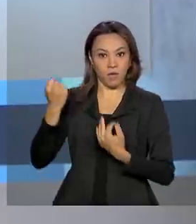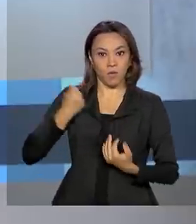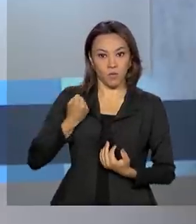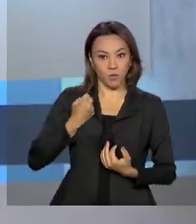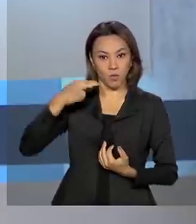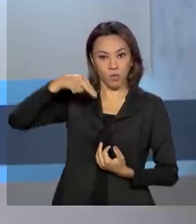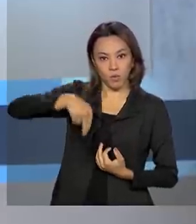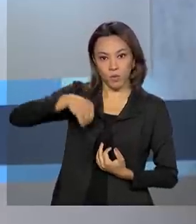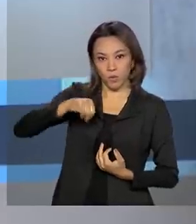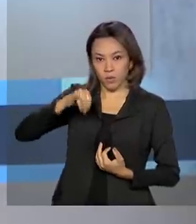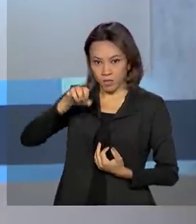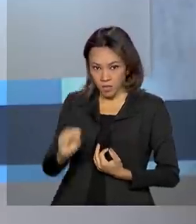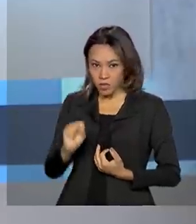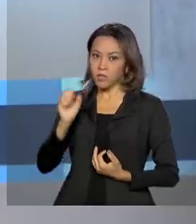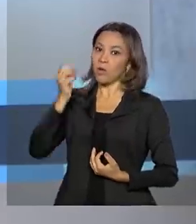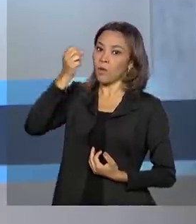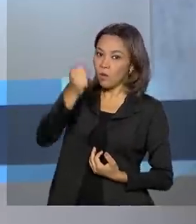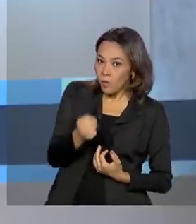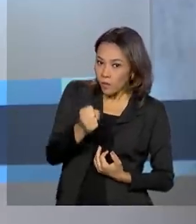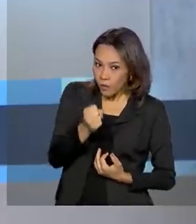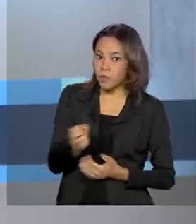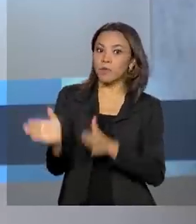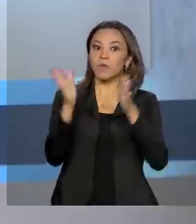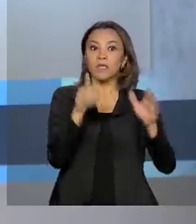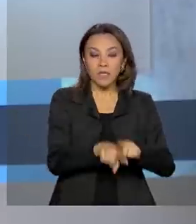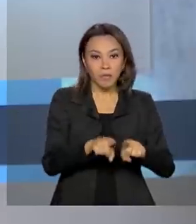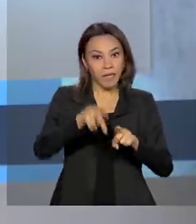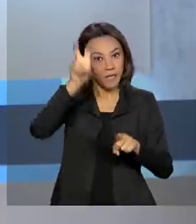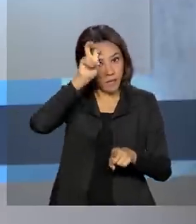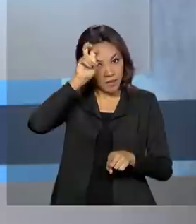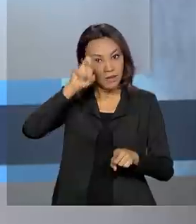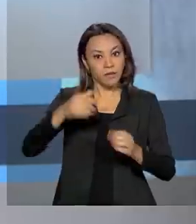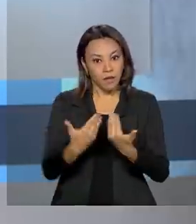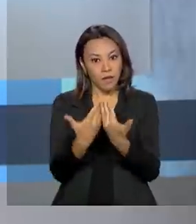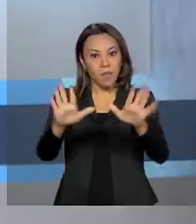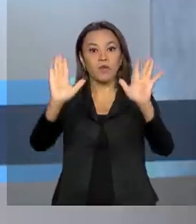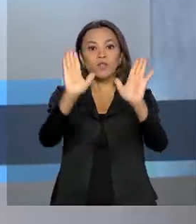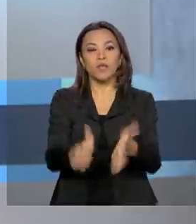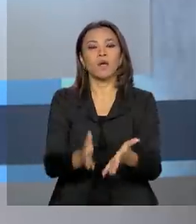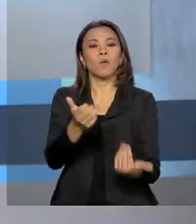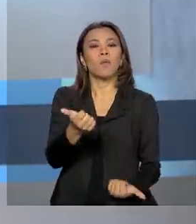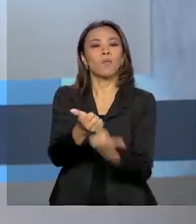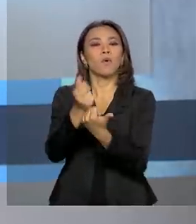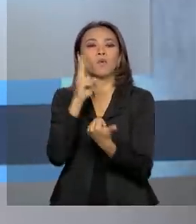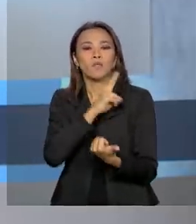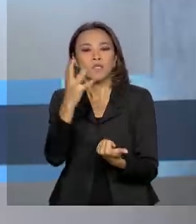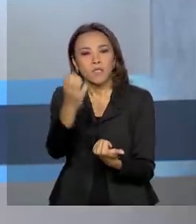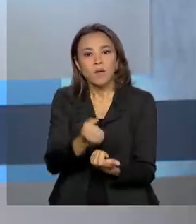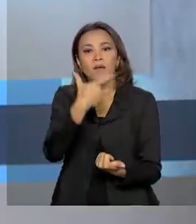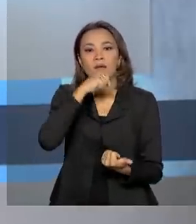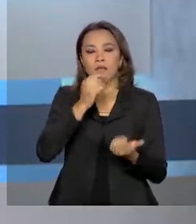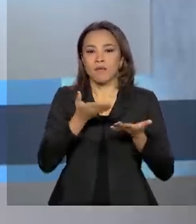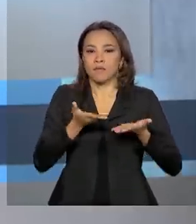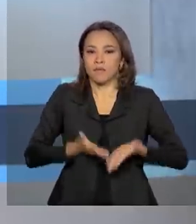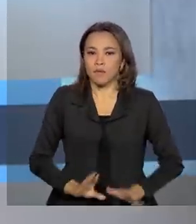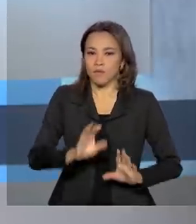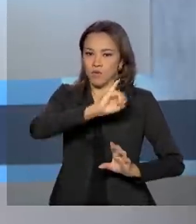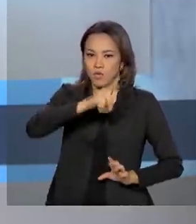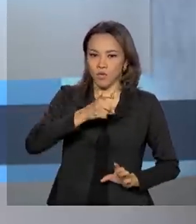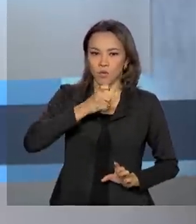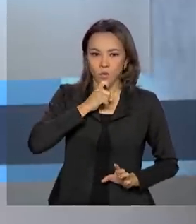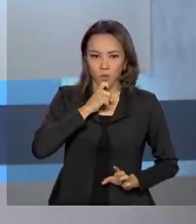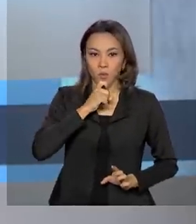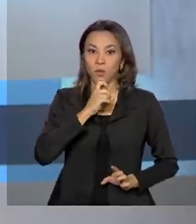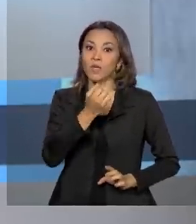Também nesta quinta está liberado o saque em dinheiro do auxílio emergencial para os trabalhadores nascidos em julho, que estão nos